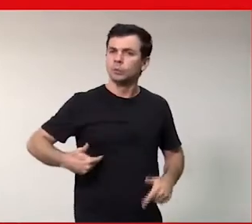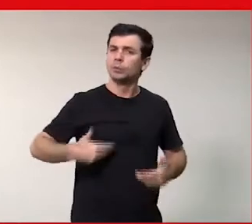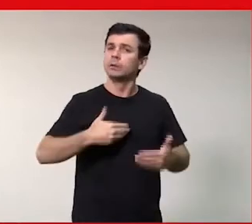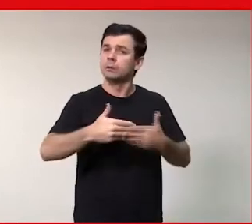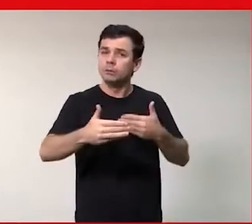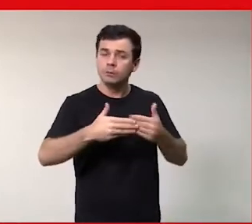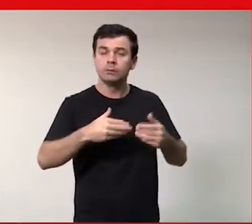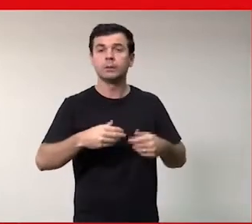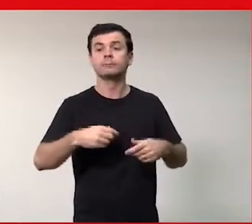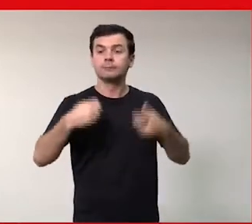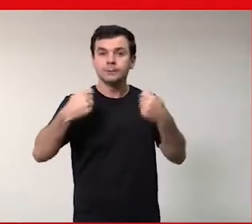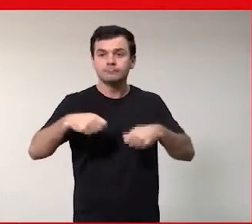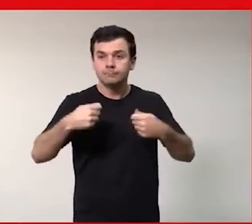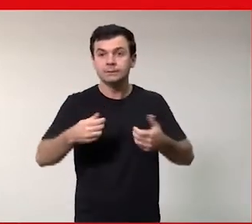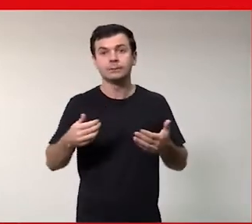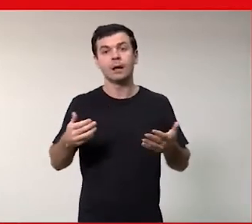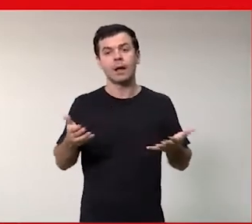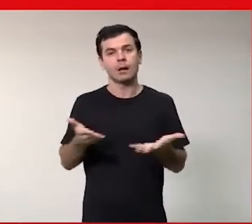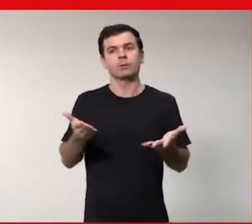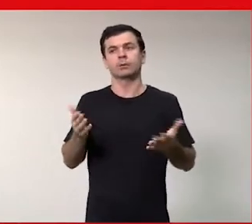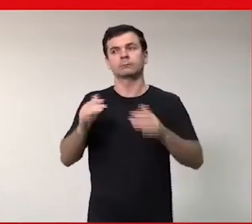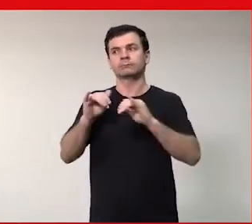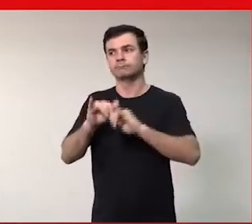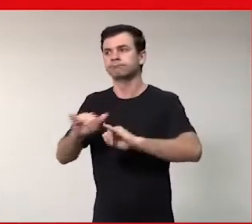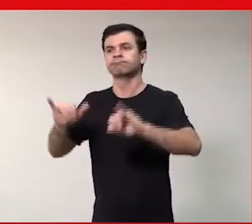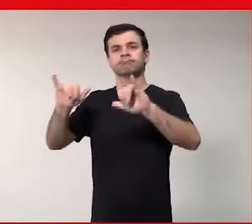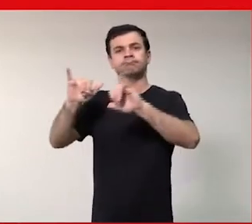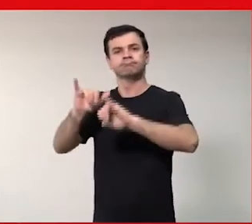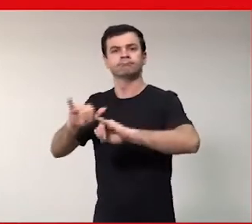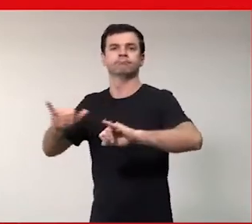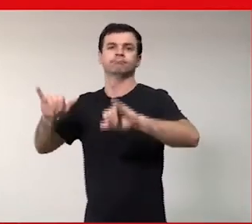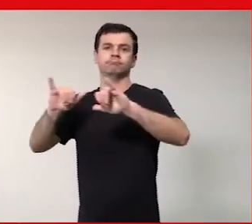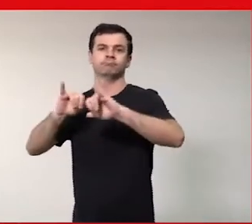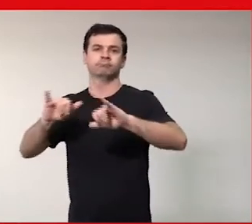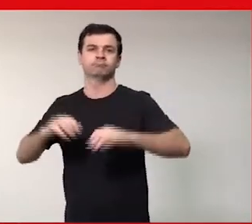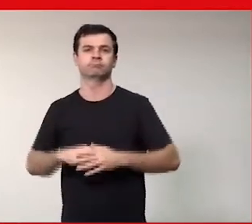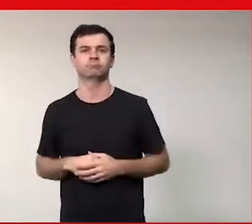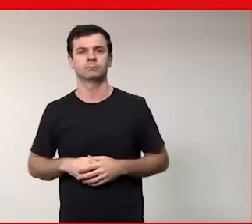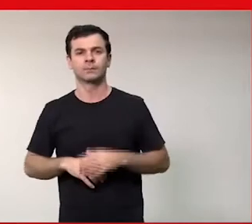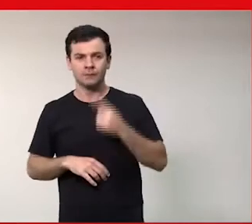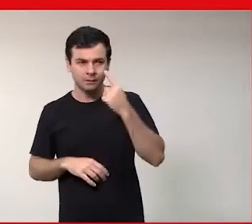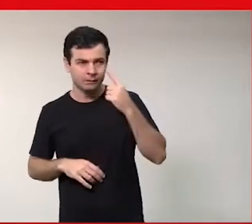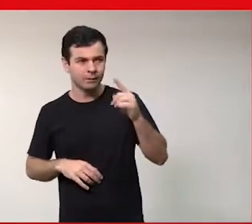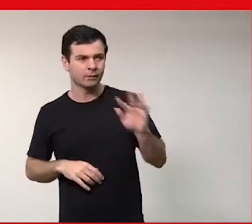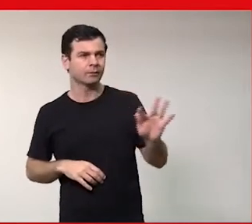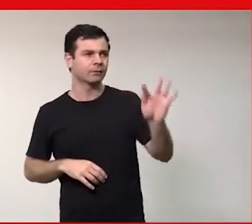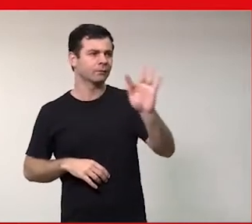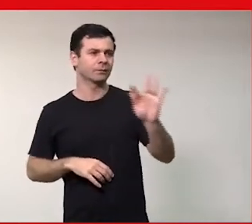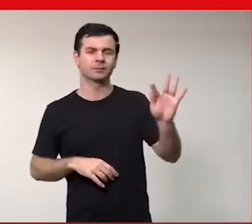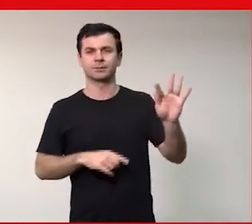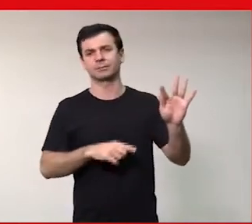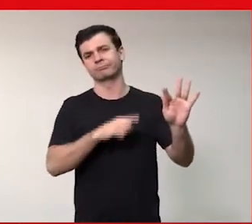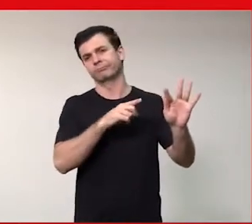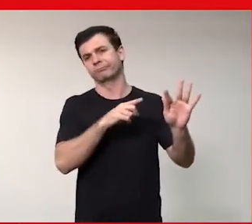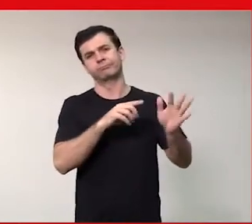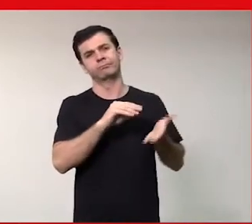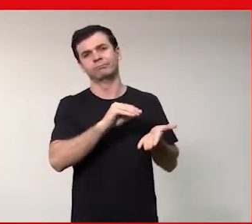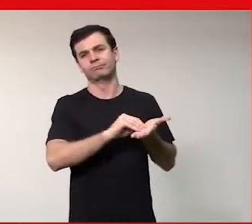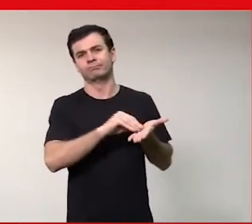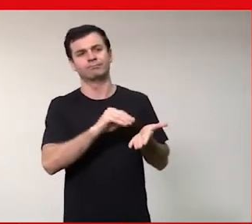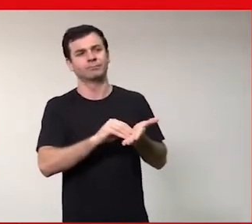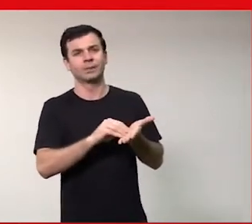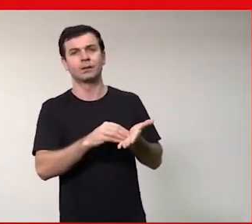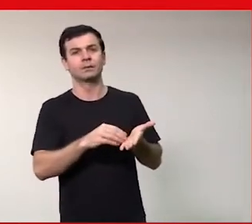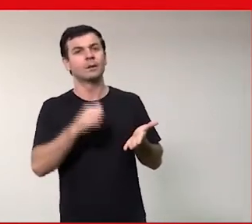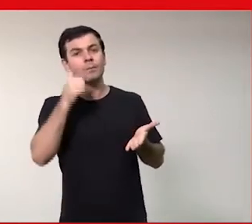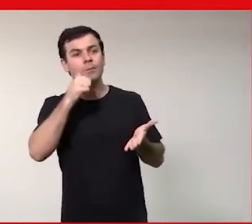levar isso para esse momento. Porque se eu olhar para as faculdades, eu já perdi. Eu já não tenho ingressantes